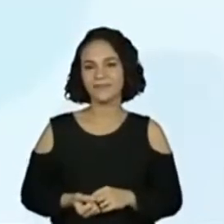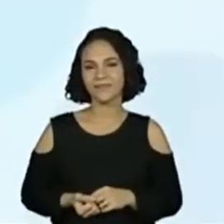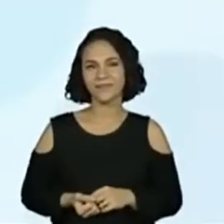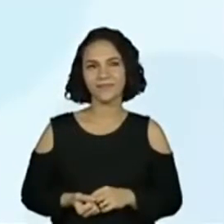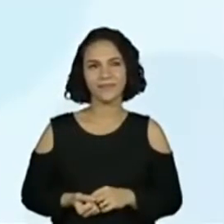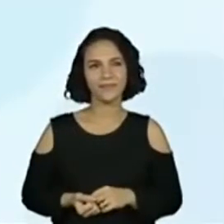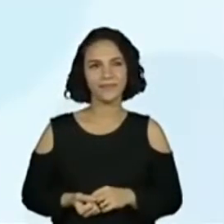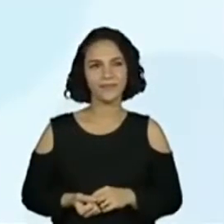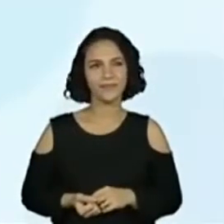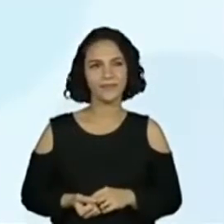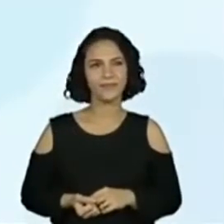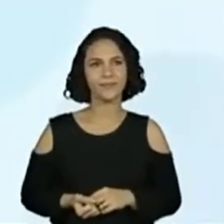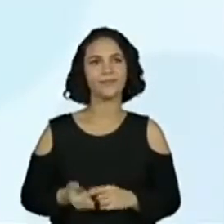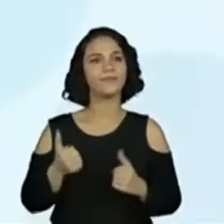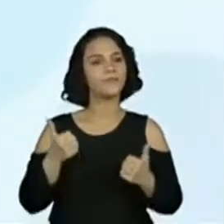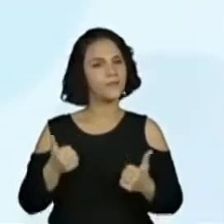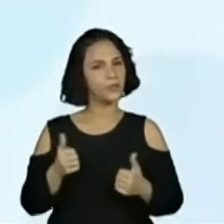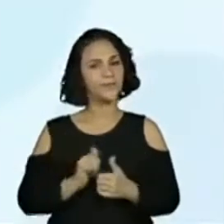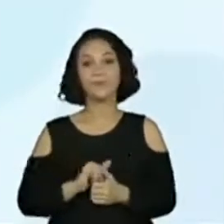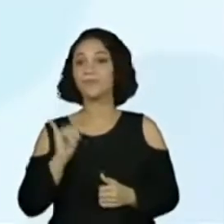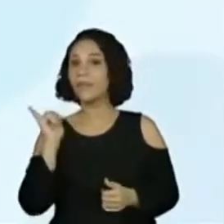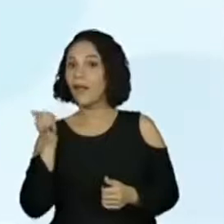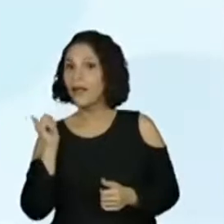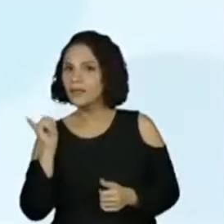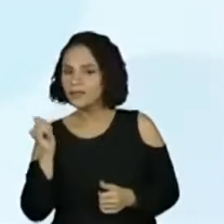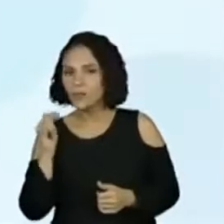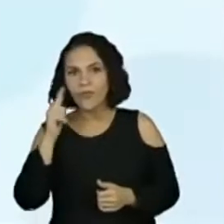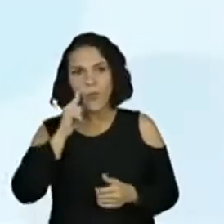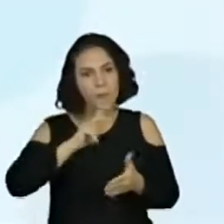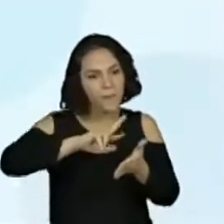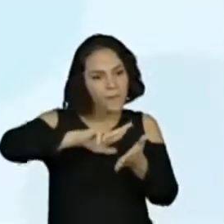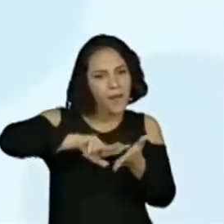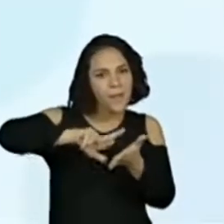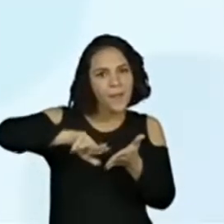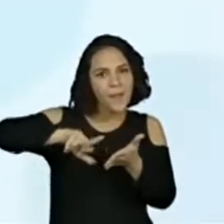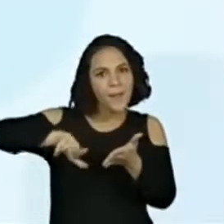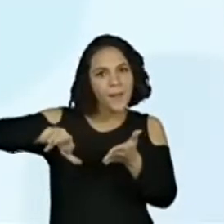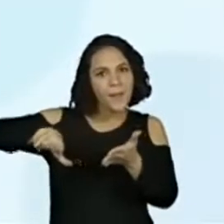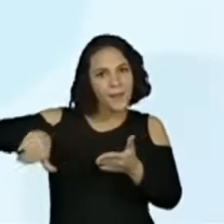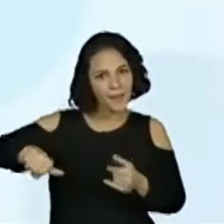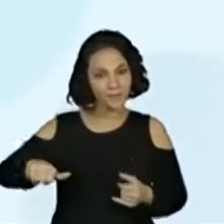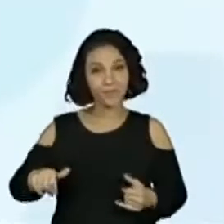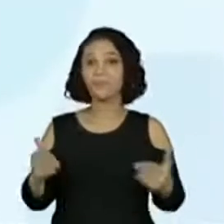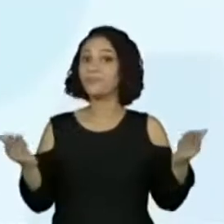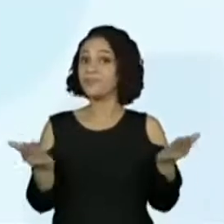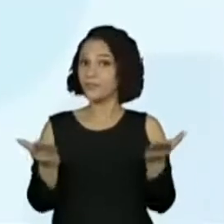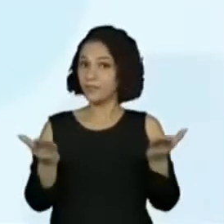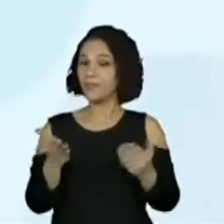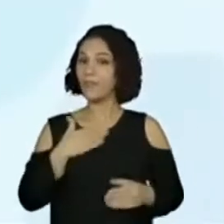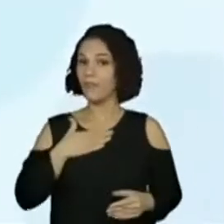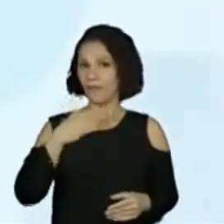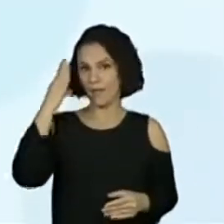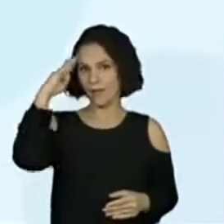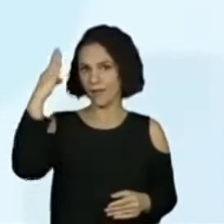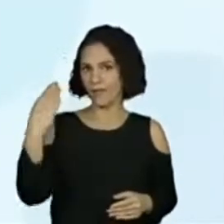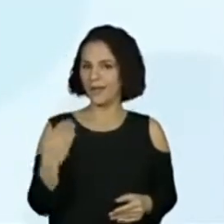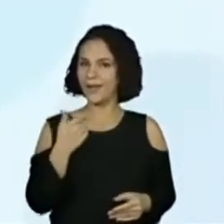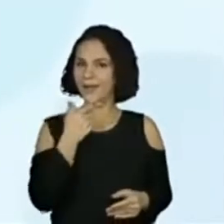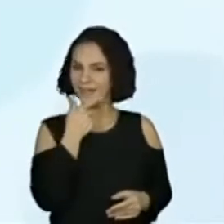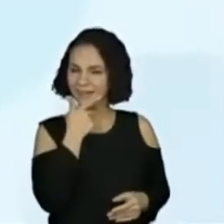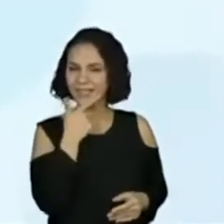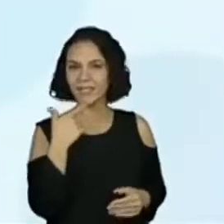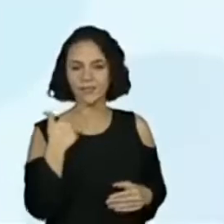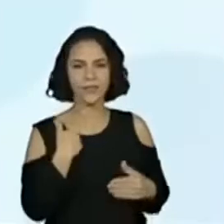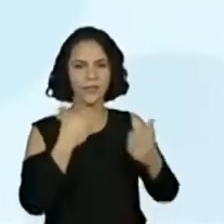Olha, professora Viviane, quantas coisas a gente tem. Agora, a professora Kelly vai falar uma coisa que vocês